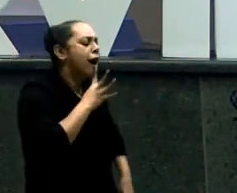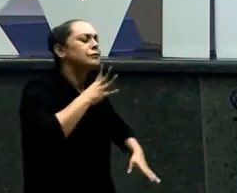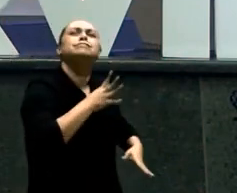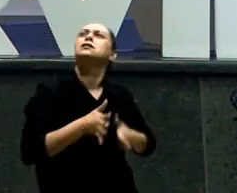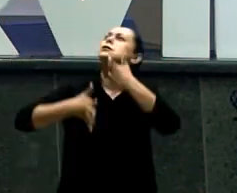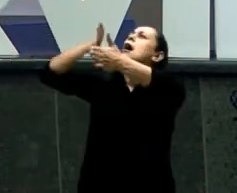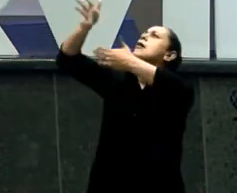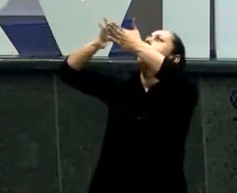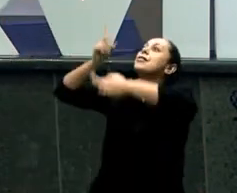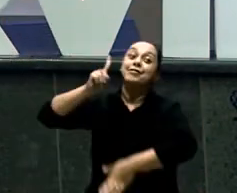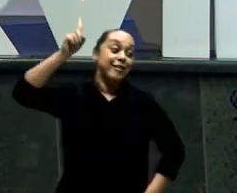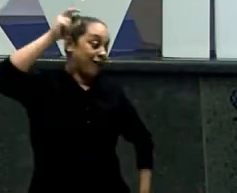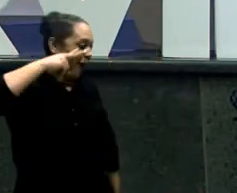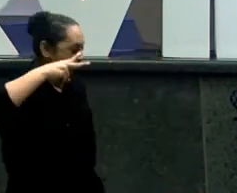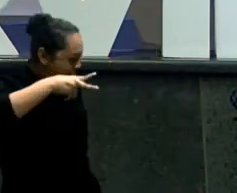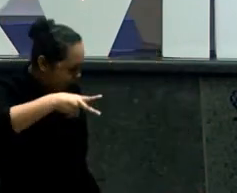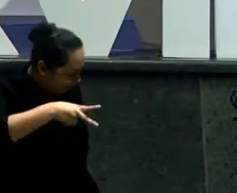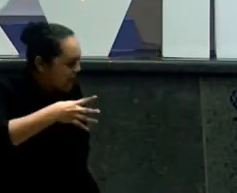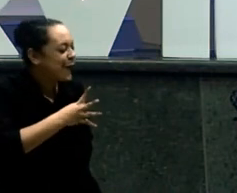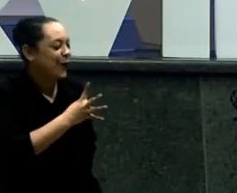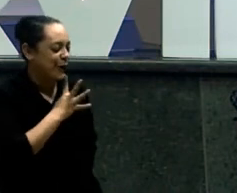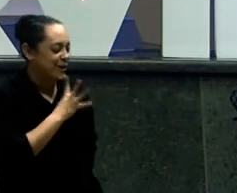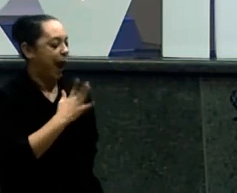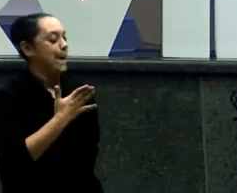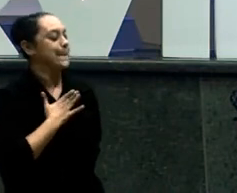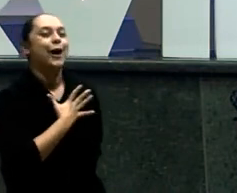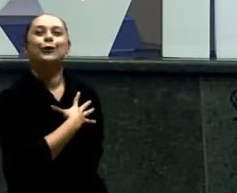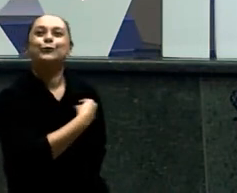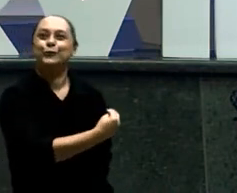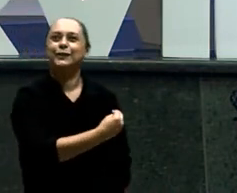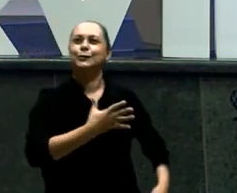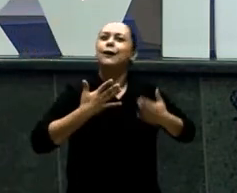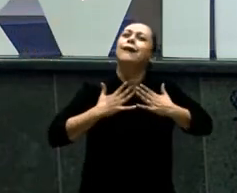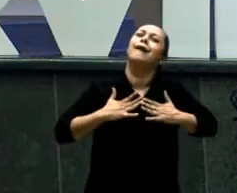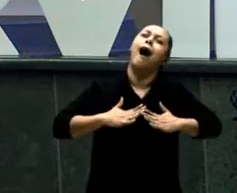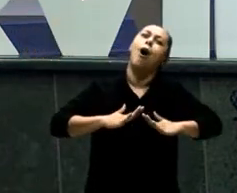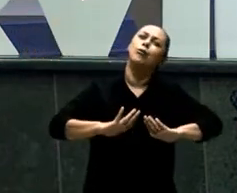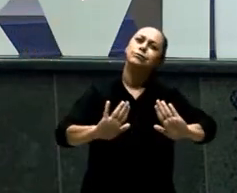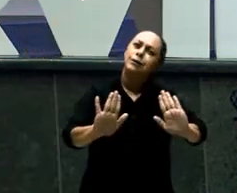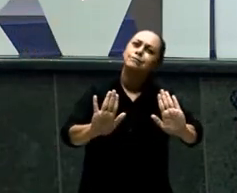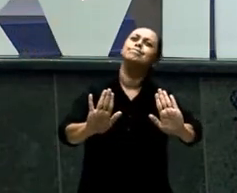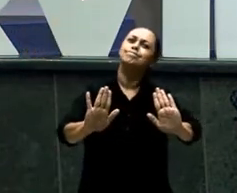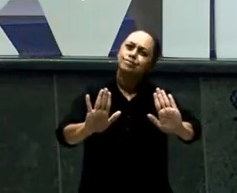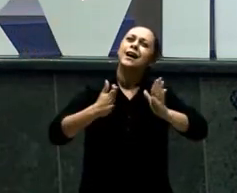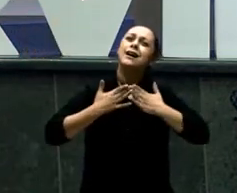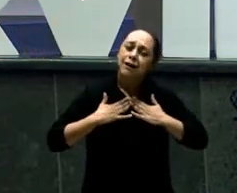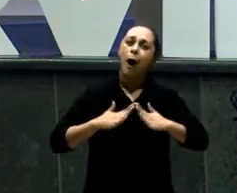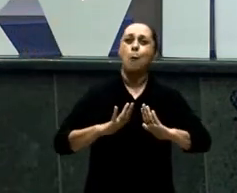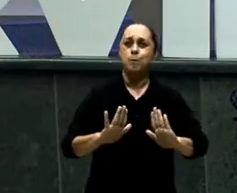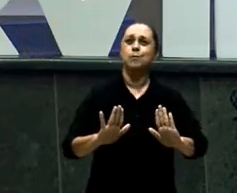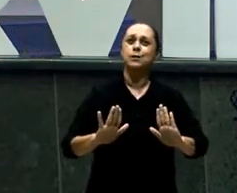E A voz Só esse o problema Não Crescer